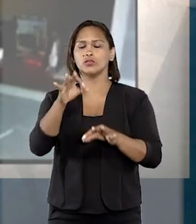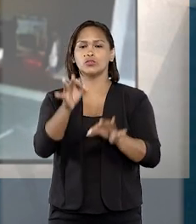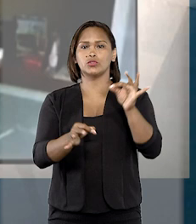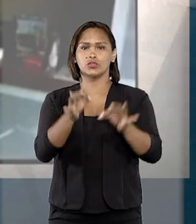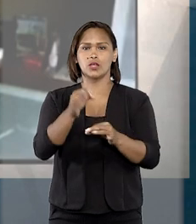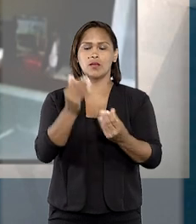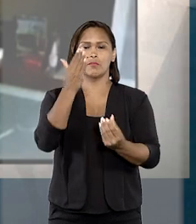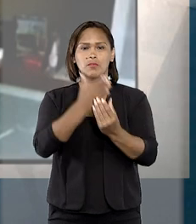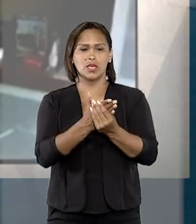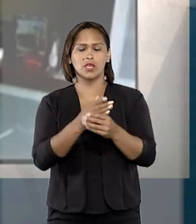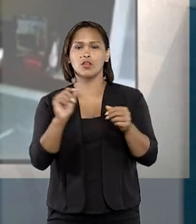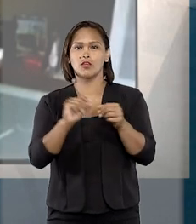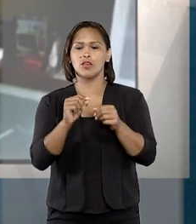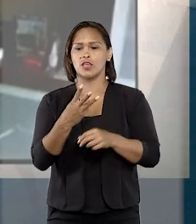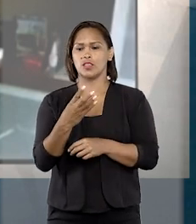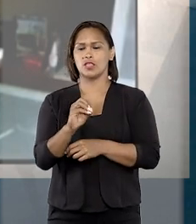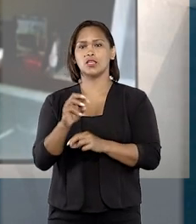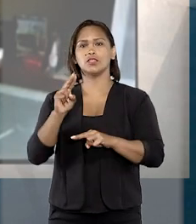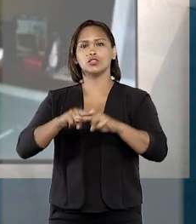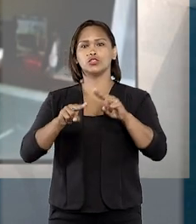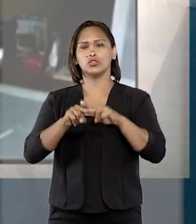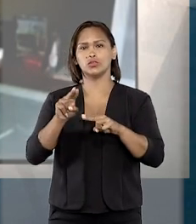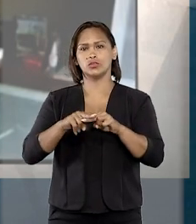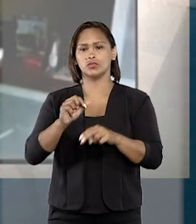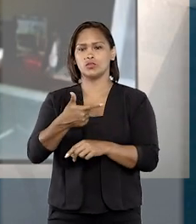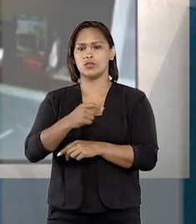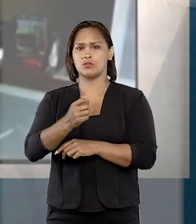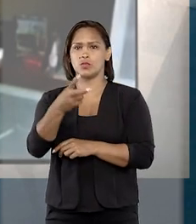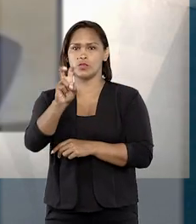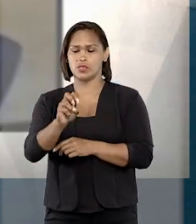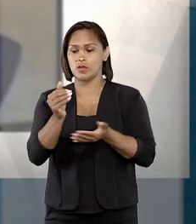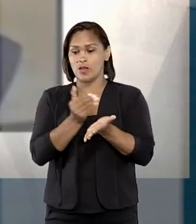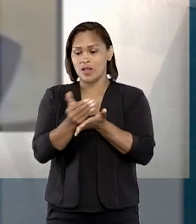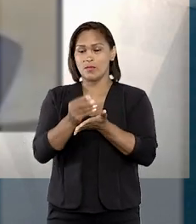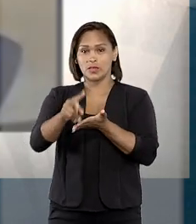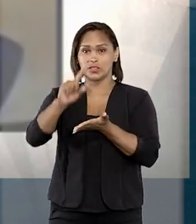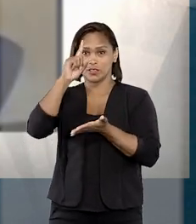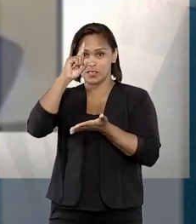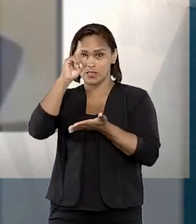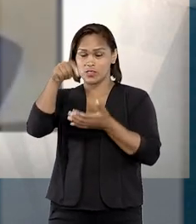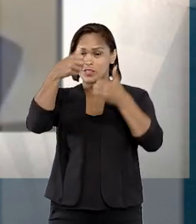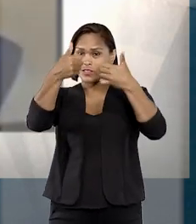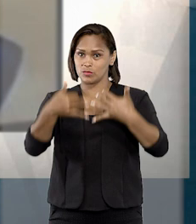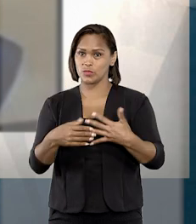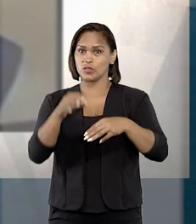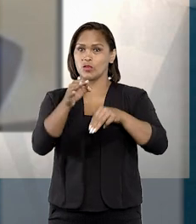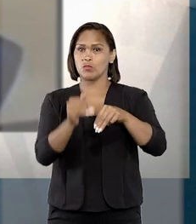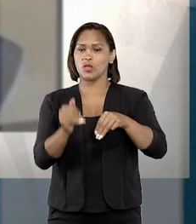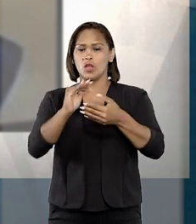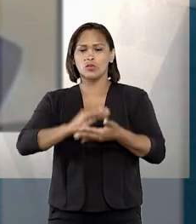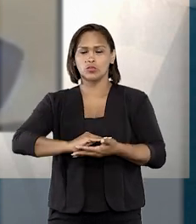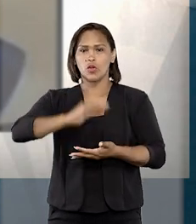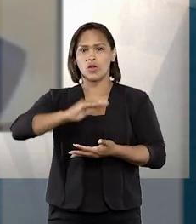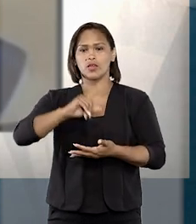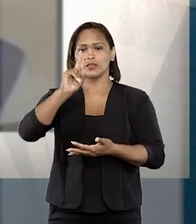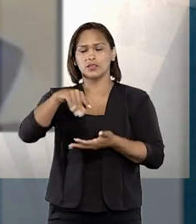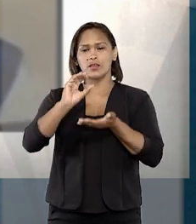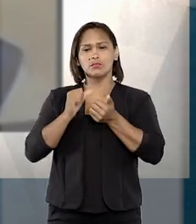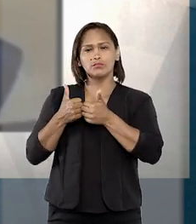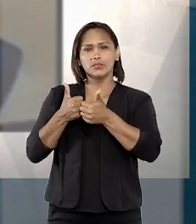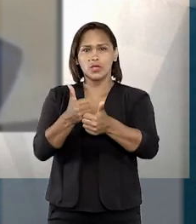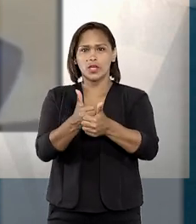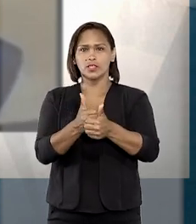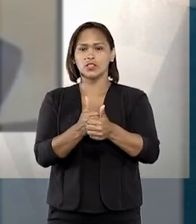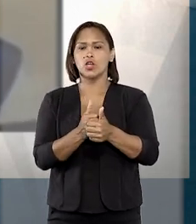no caso em julgamento, realizada em 30 de junho de 2005. A partir dessa data, explicou o ministro, o montante deve ser